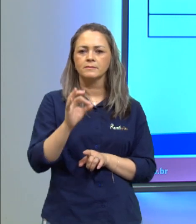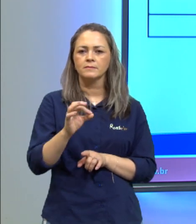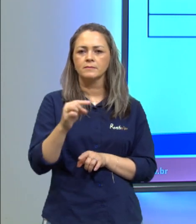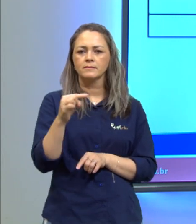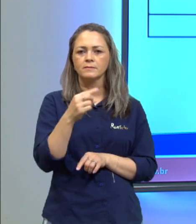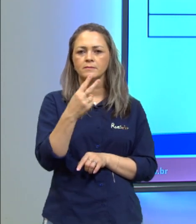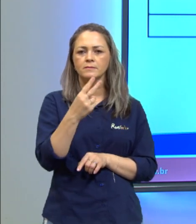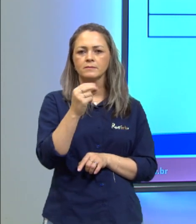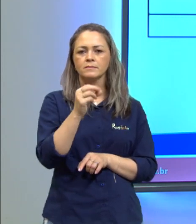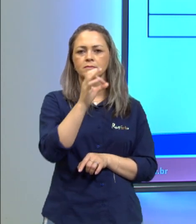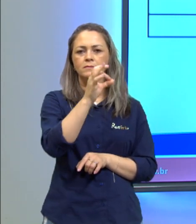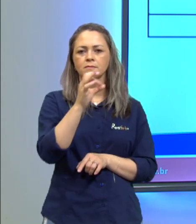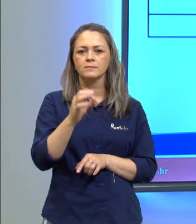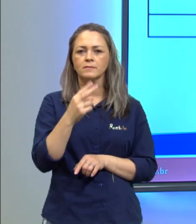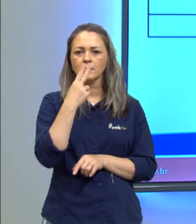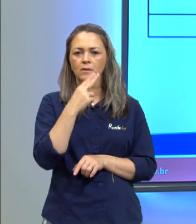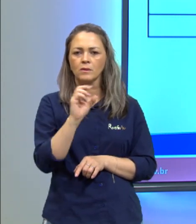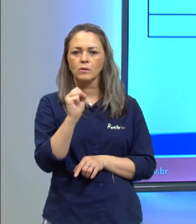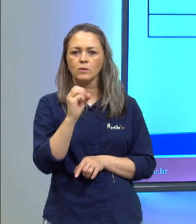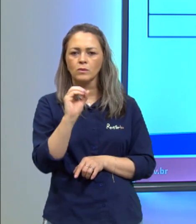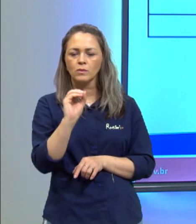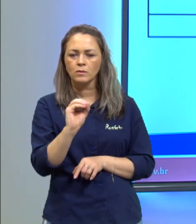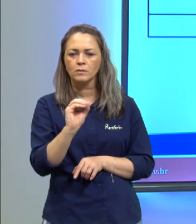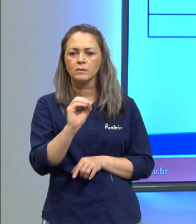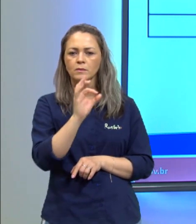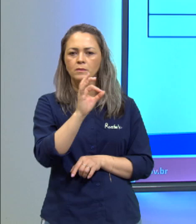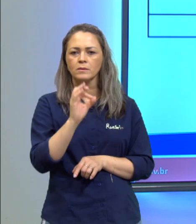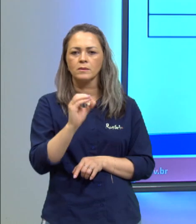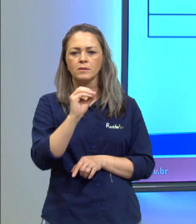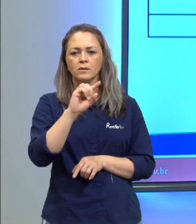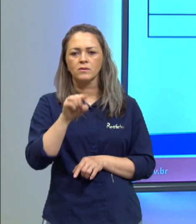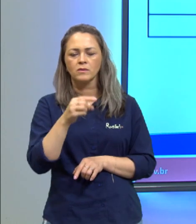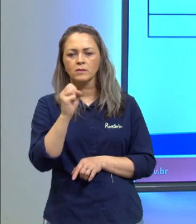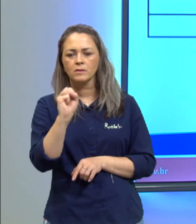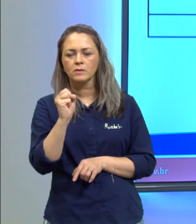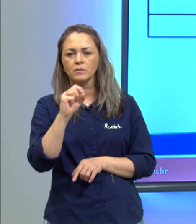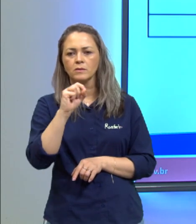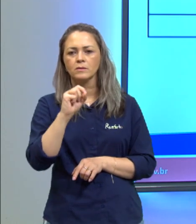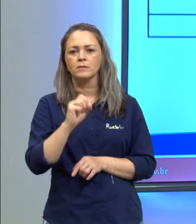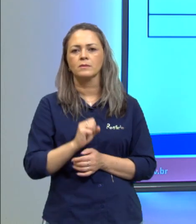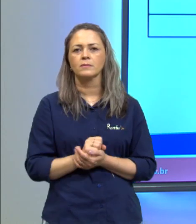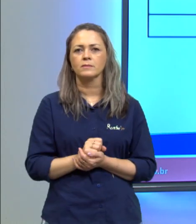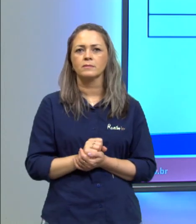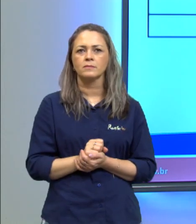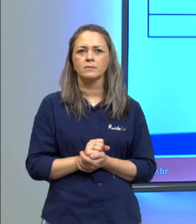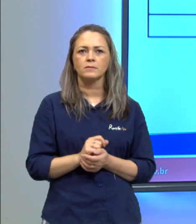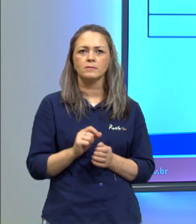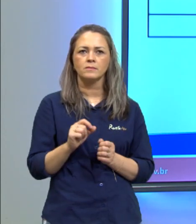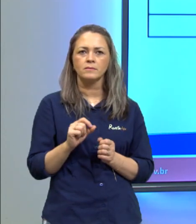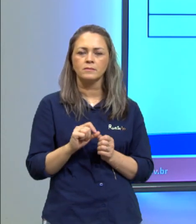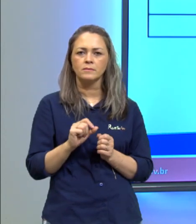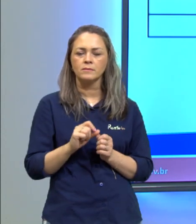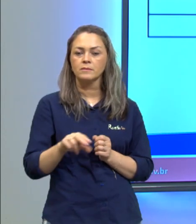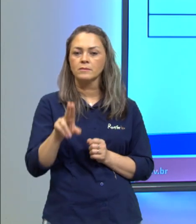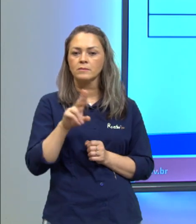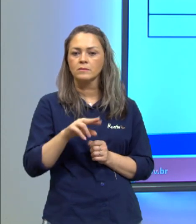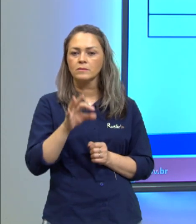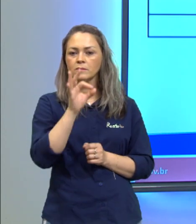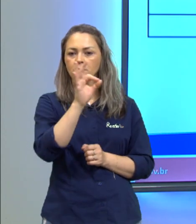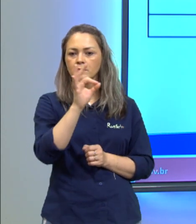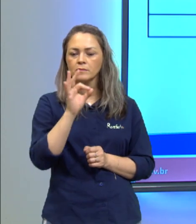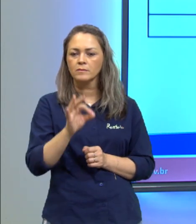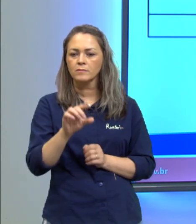% que é os 80% 0,8 tá então trabalho feito em cima das taxas de